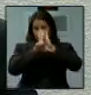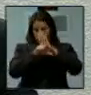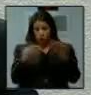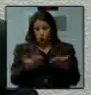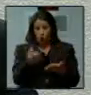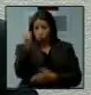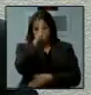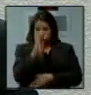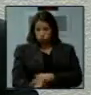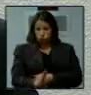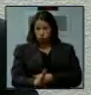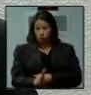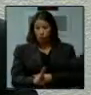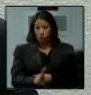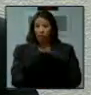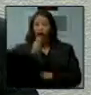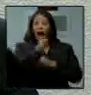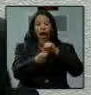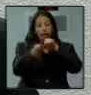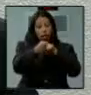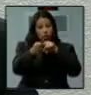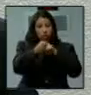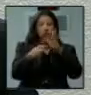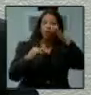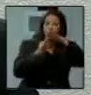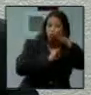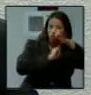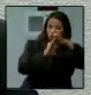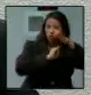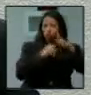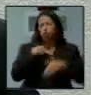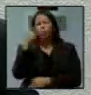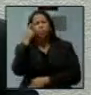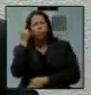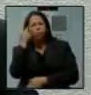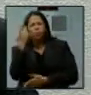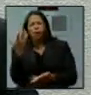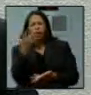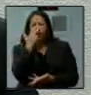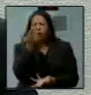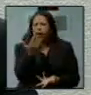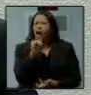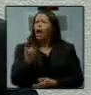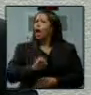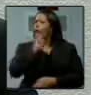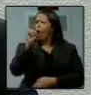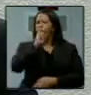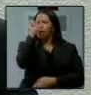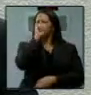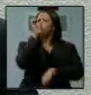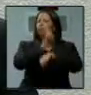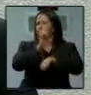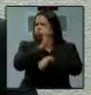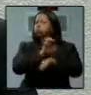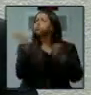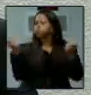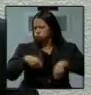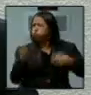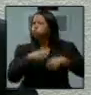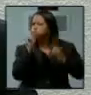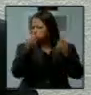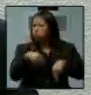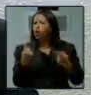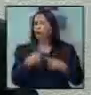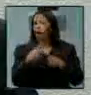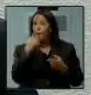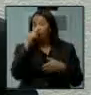estas instituições que se tornaram pernas, braços e mãos do Estado, na verdade, em vários